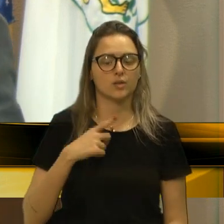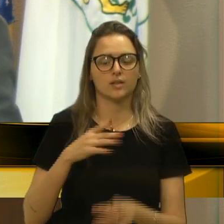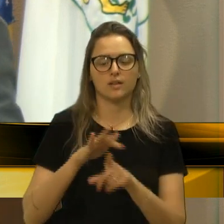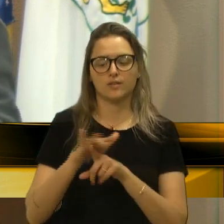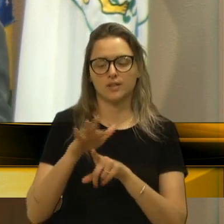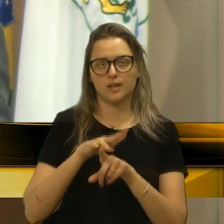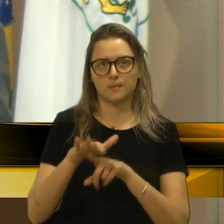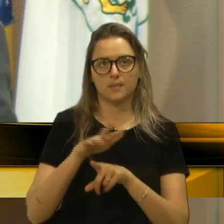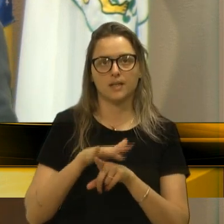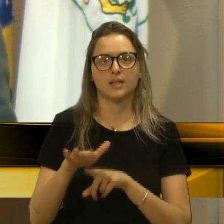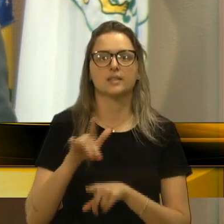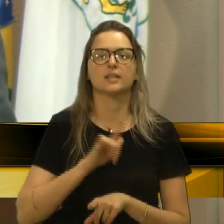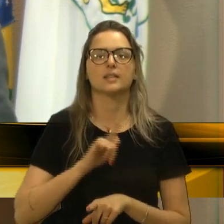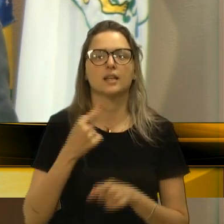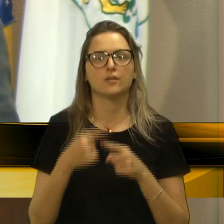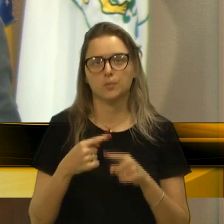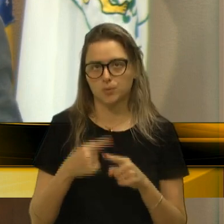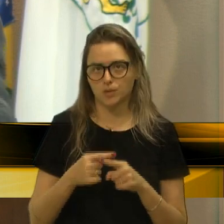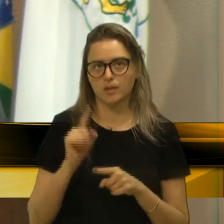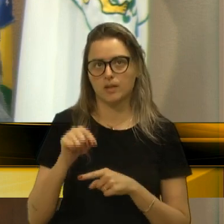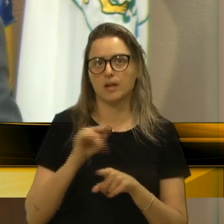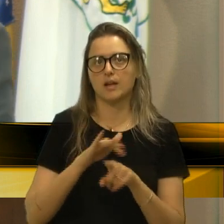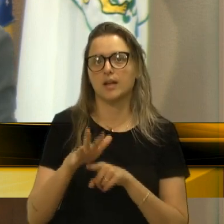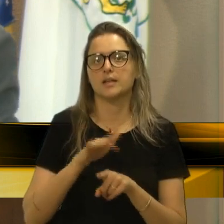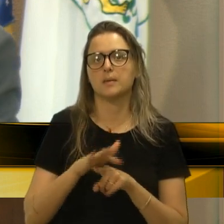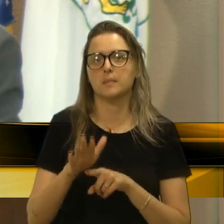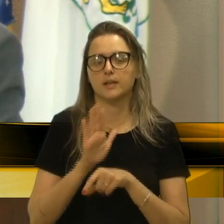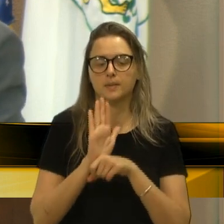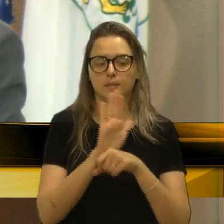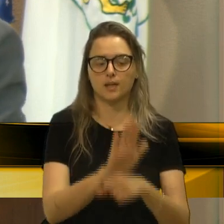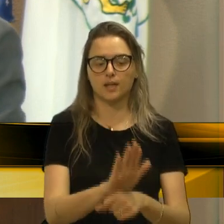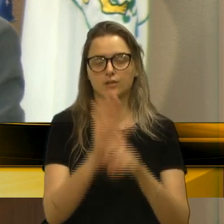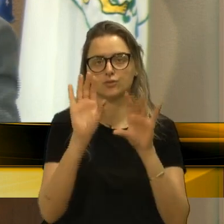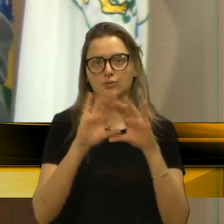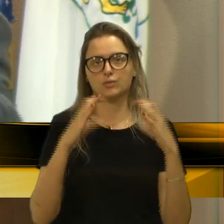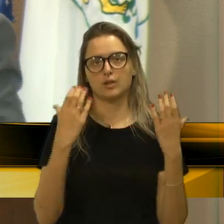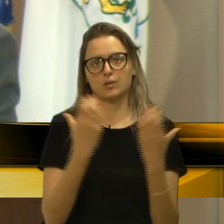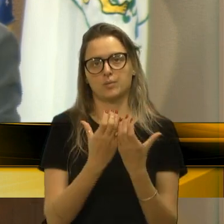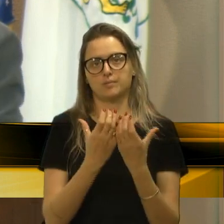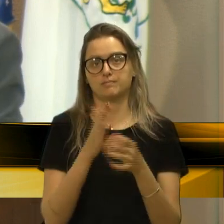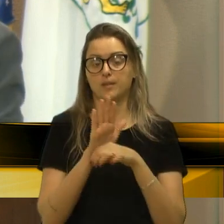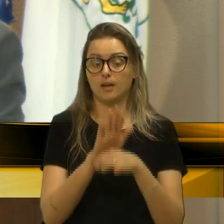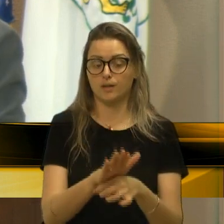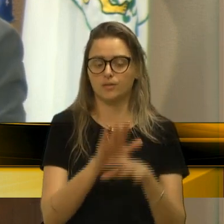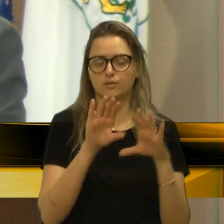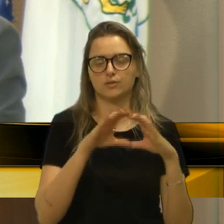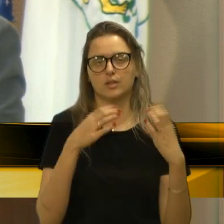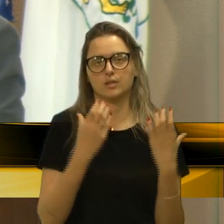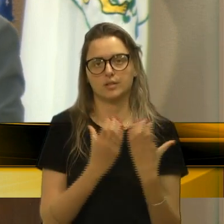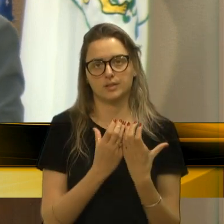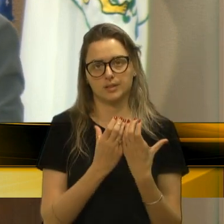atendidas tiveram, porque foram demandas para a comunidade. Para a comunidade.